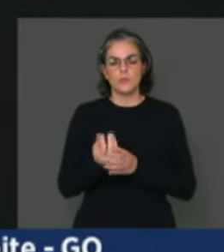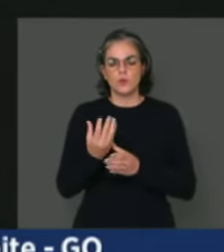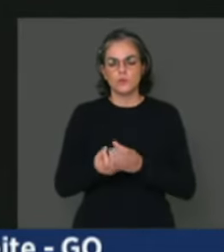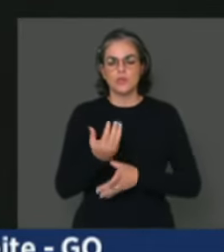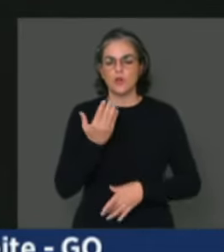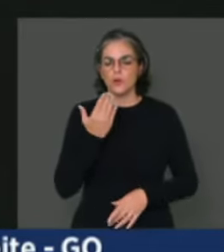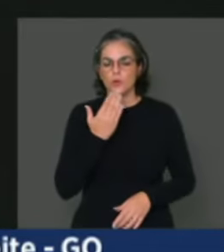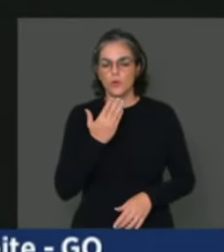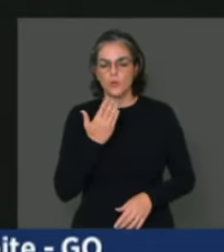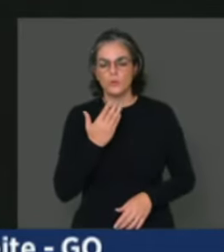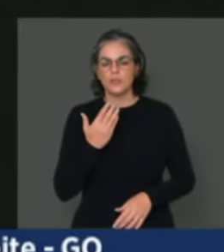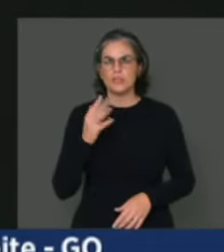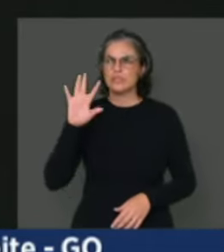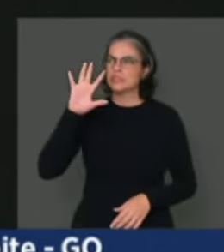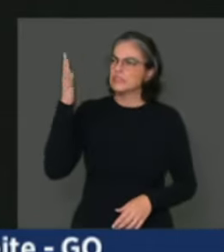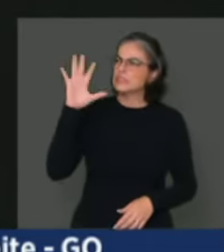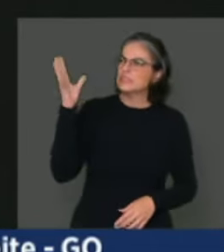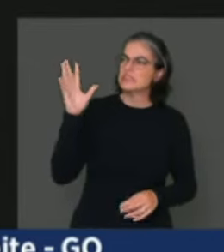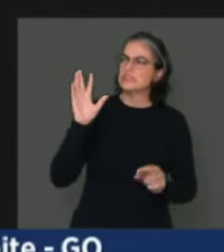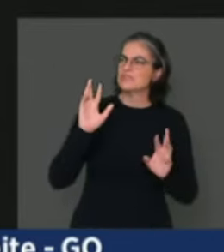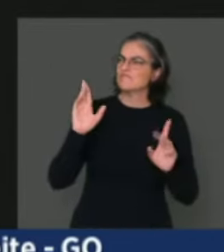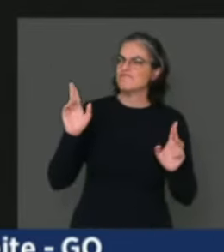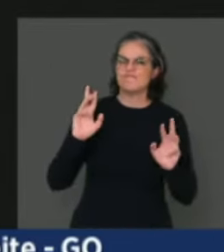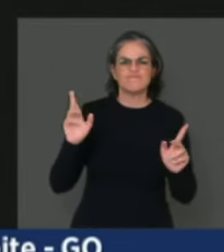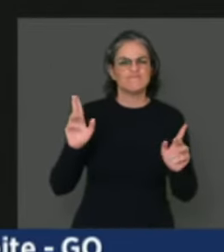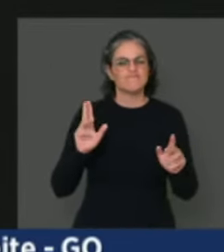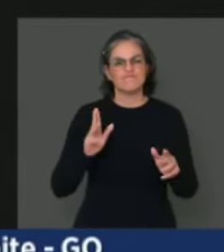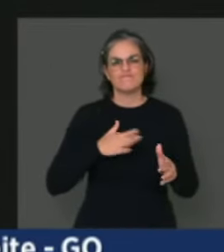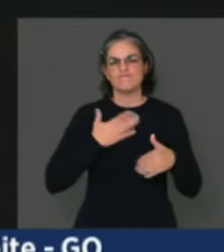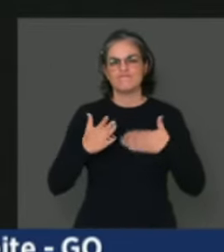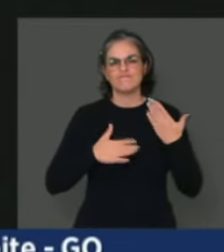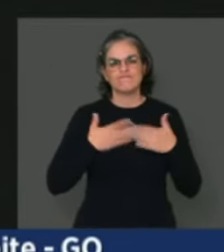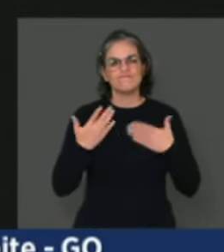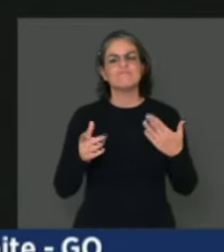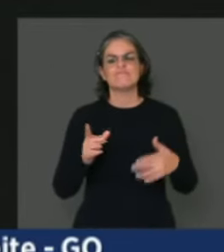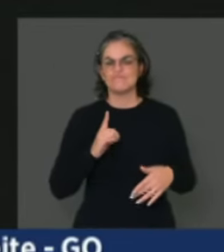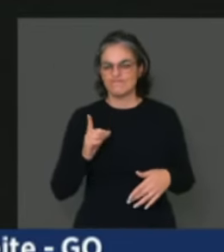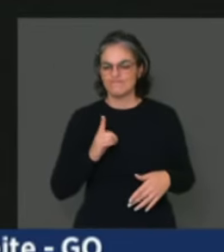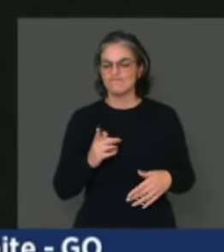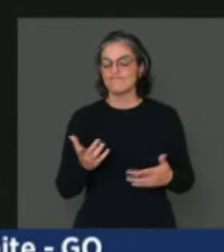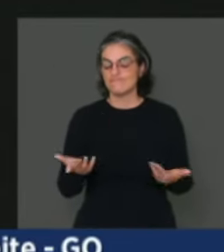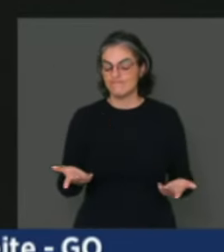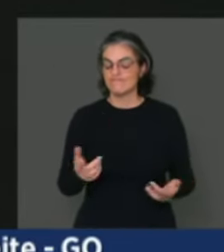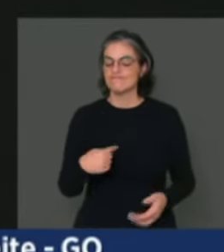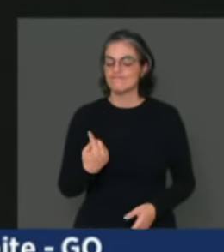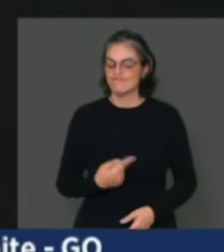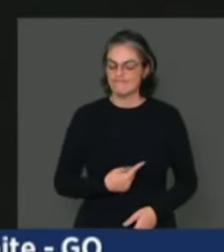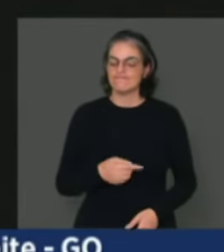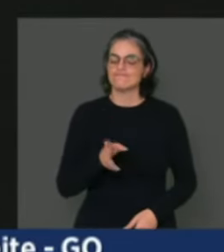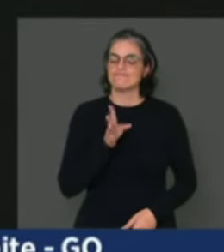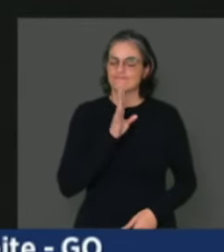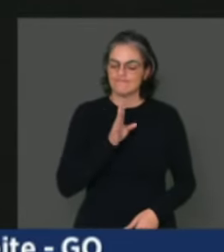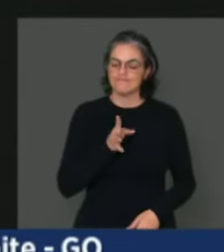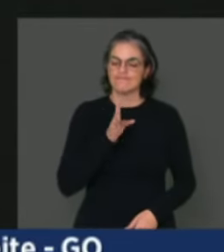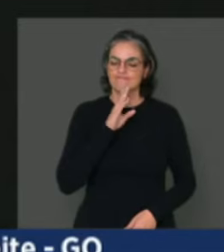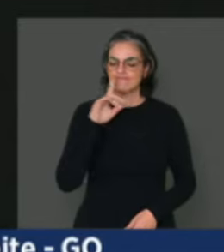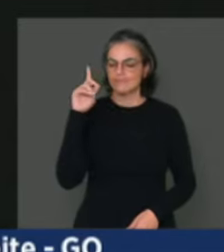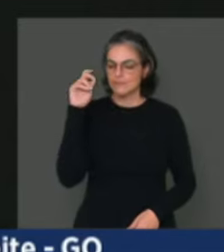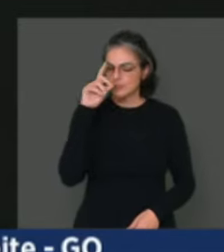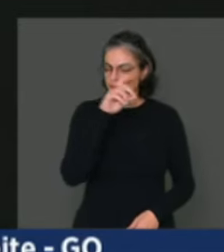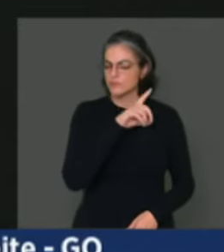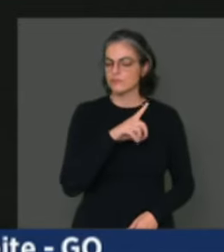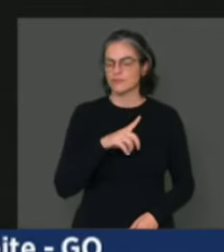condições climáticas adversas, diferentes. Então, a gente conhece muito bem a realidade. Então,